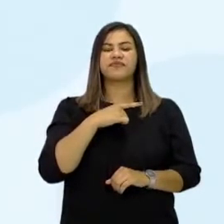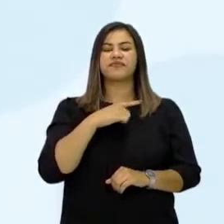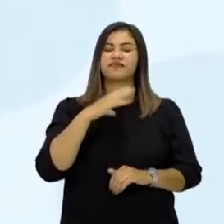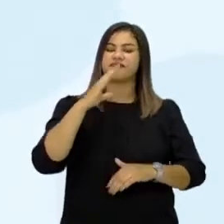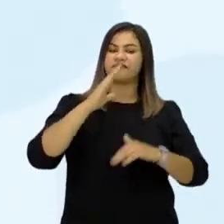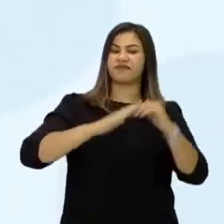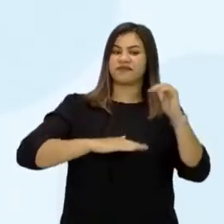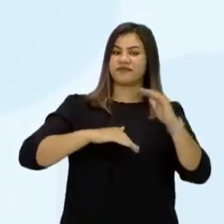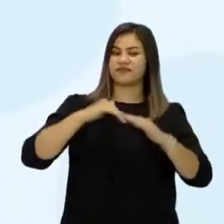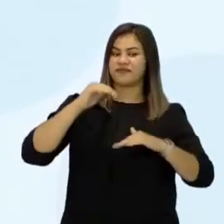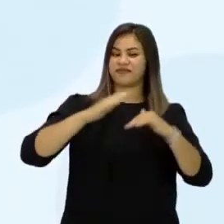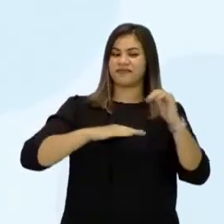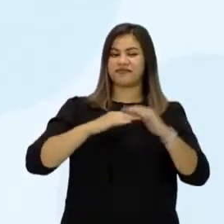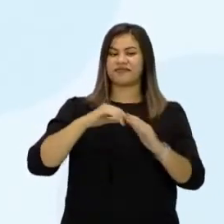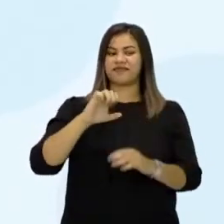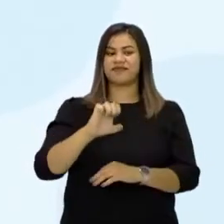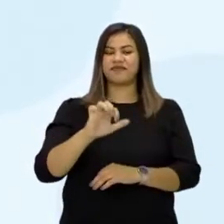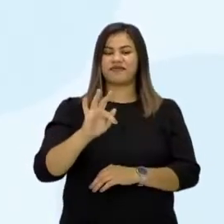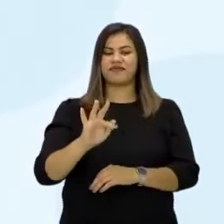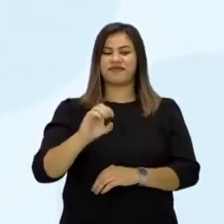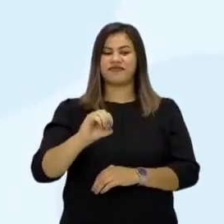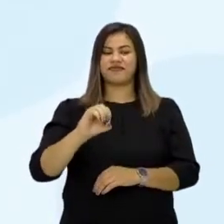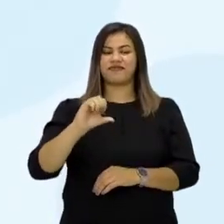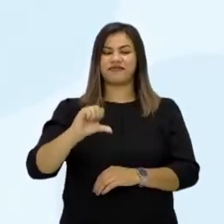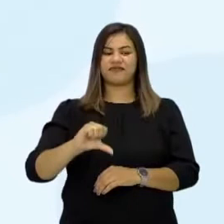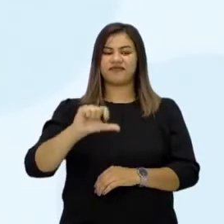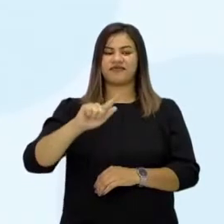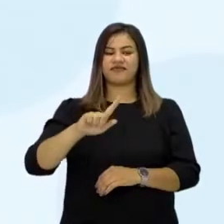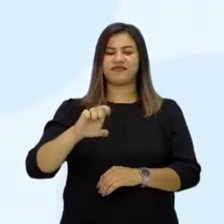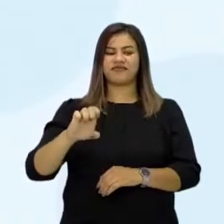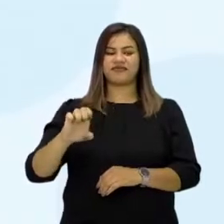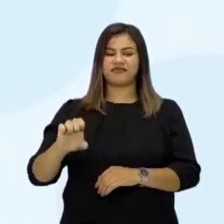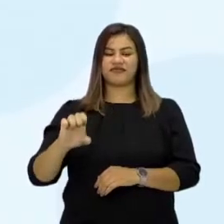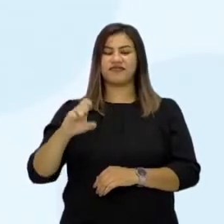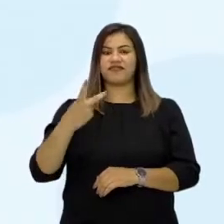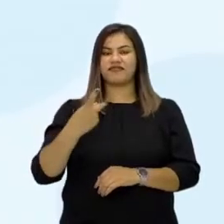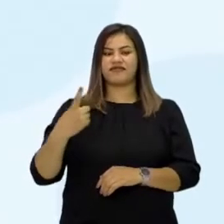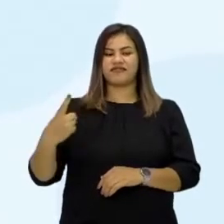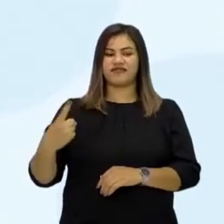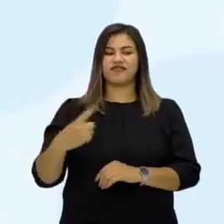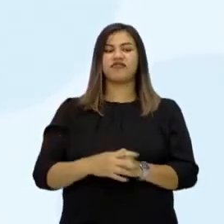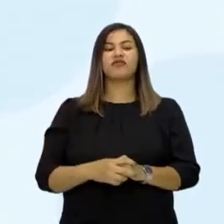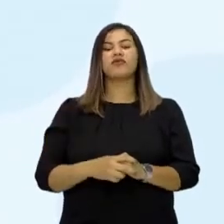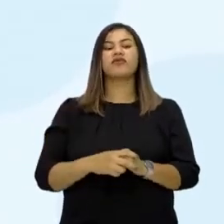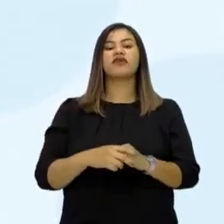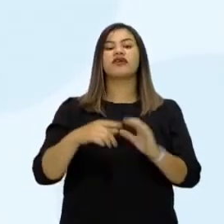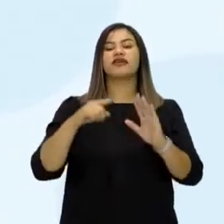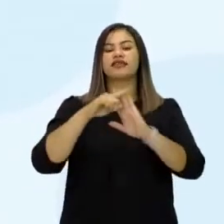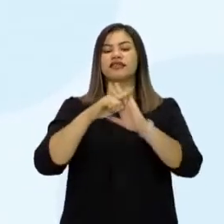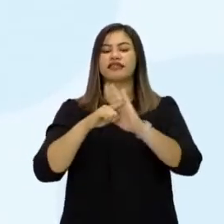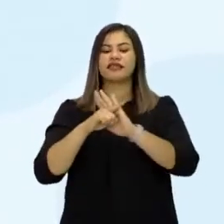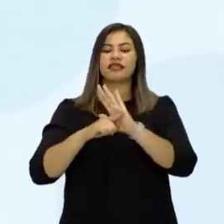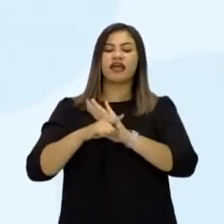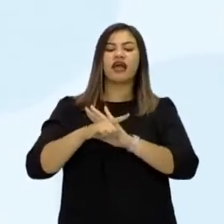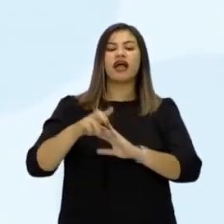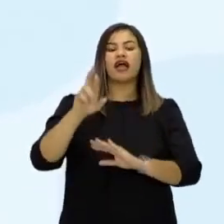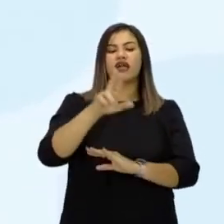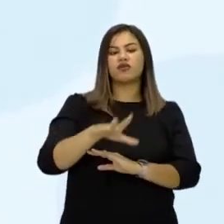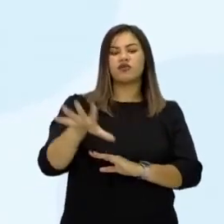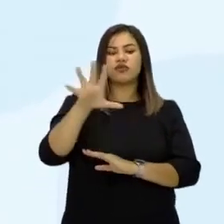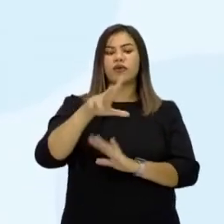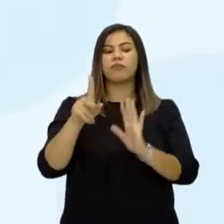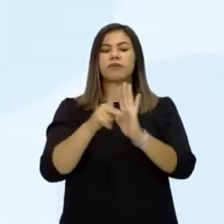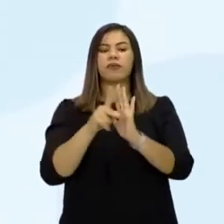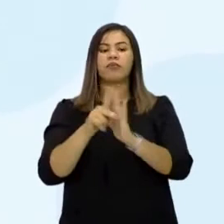habilidade EF09GE21, professor Russo. Analisar a formação de blocos regionais da Europa e